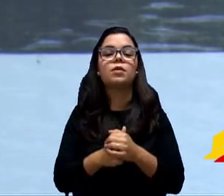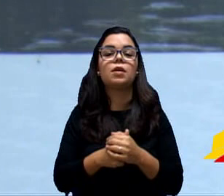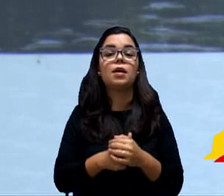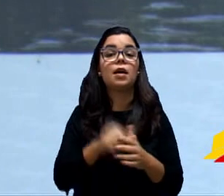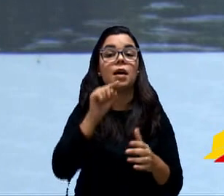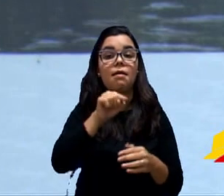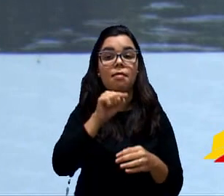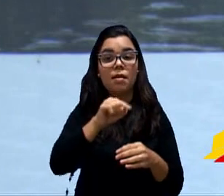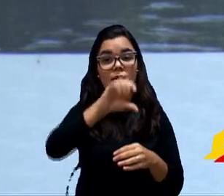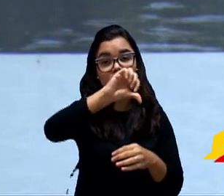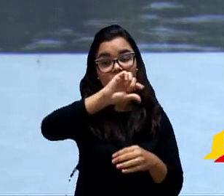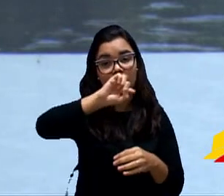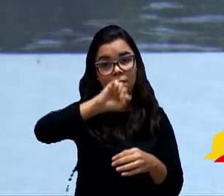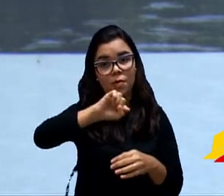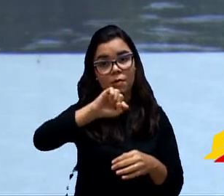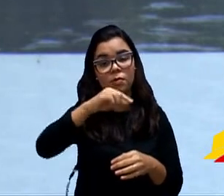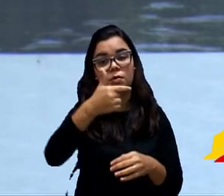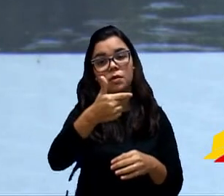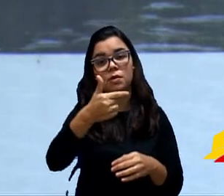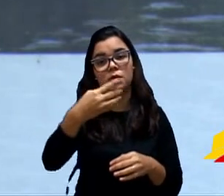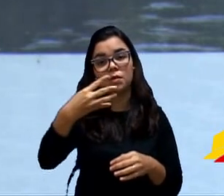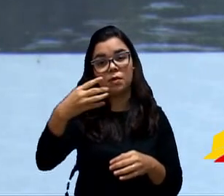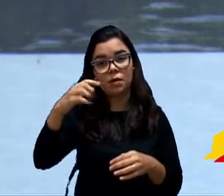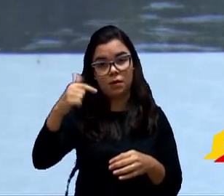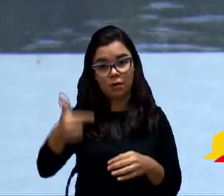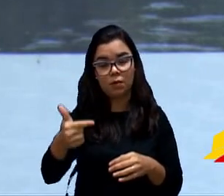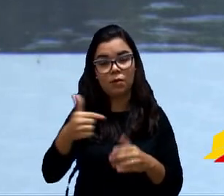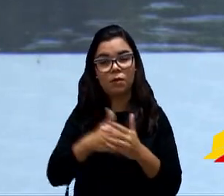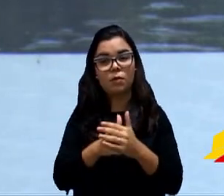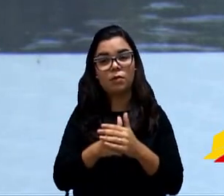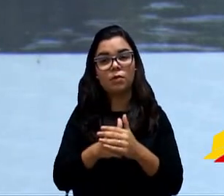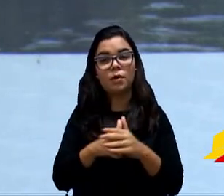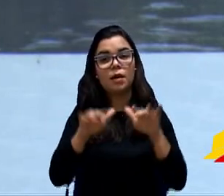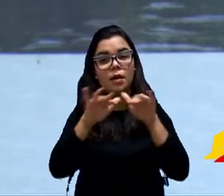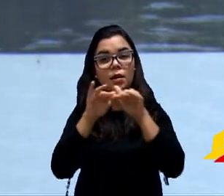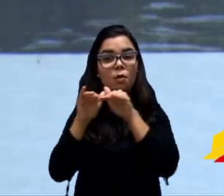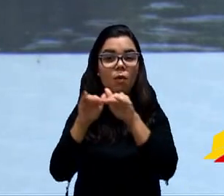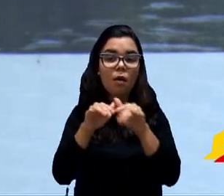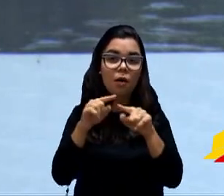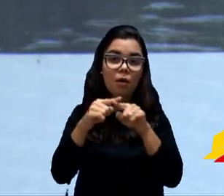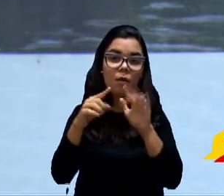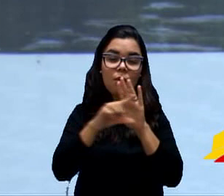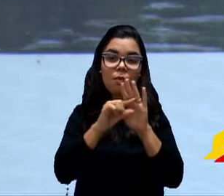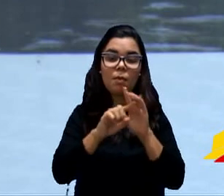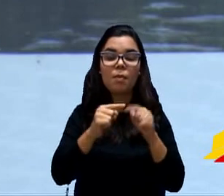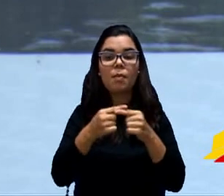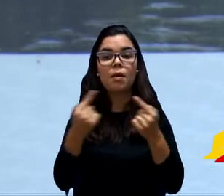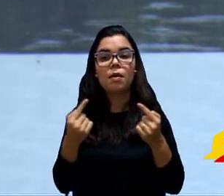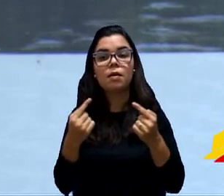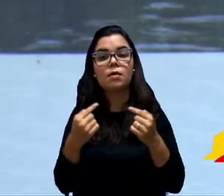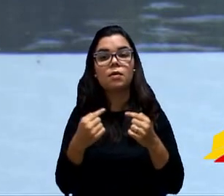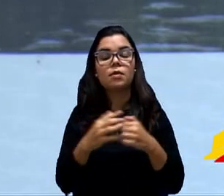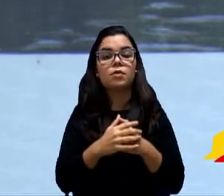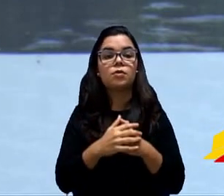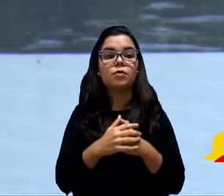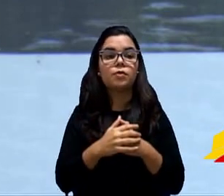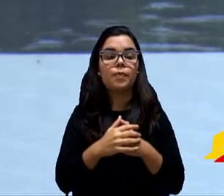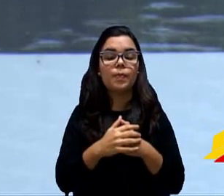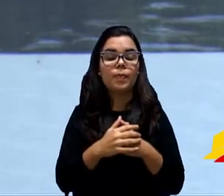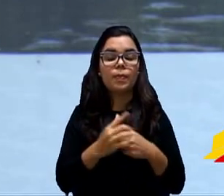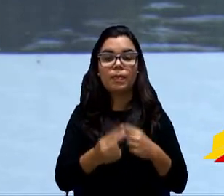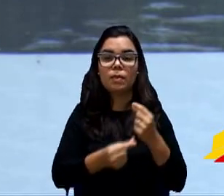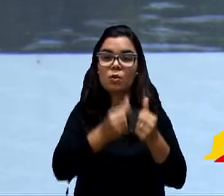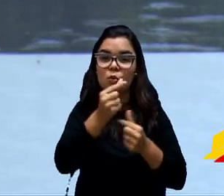.242 é nos mesmos termos, porém, fala o seguinte. O custo de implantação da